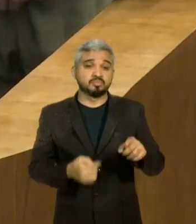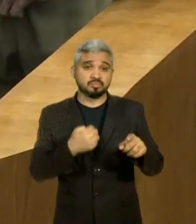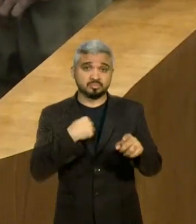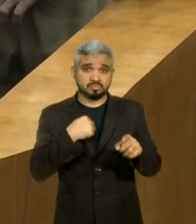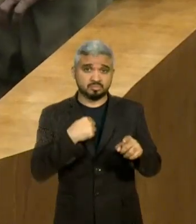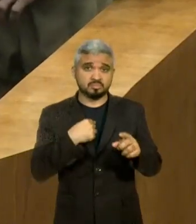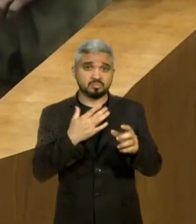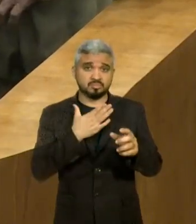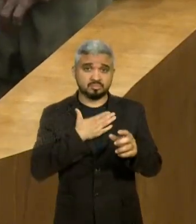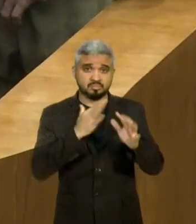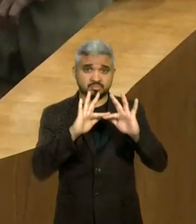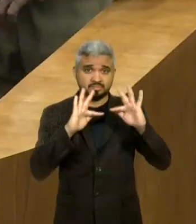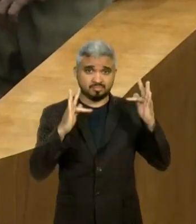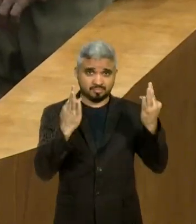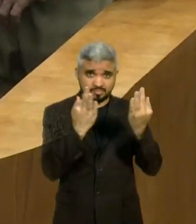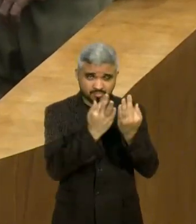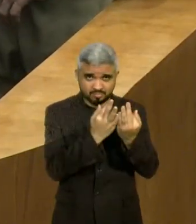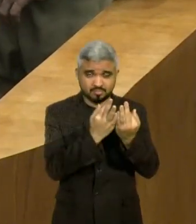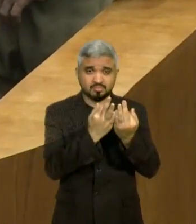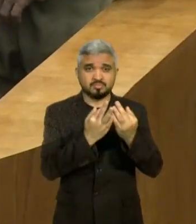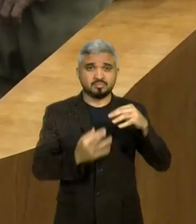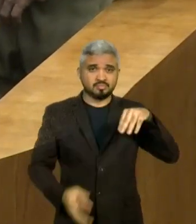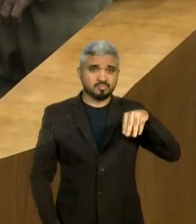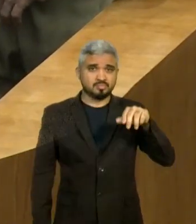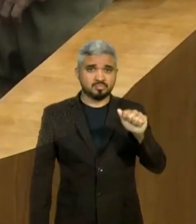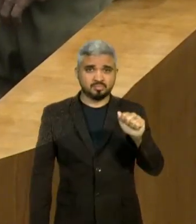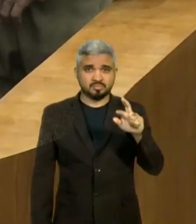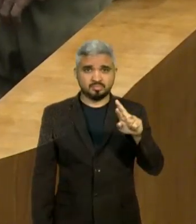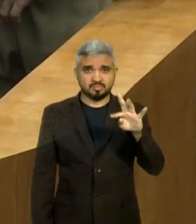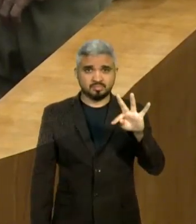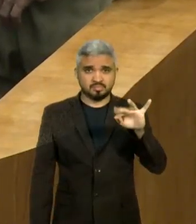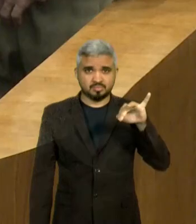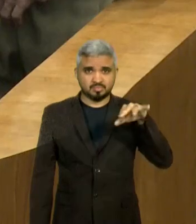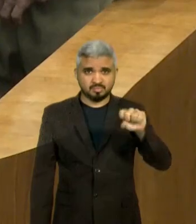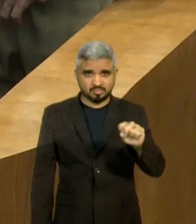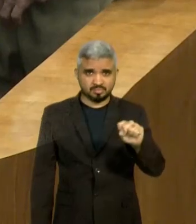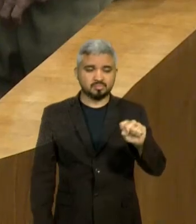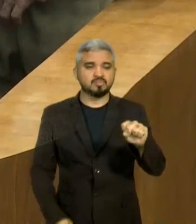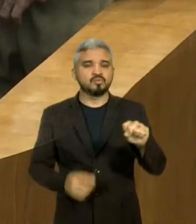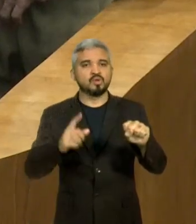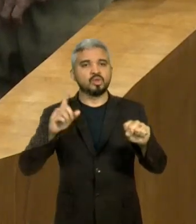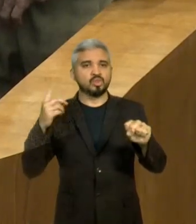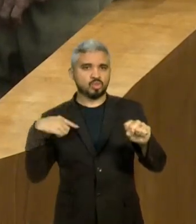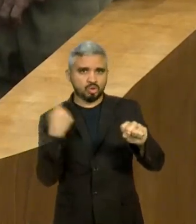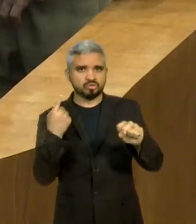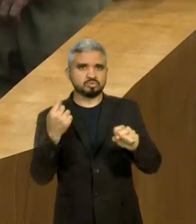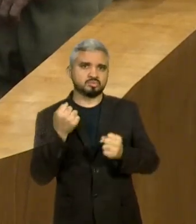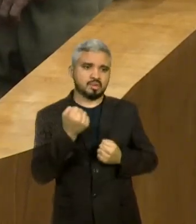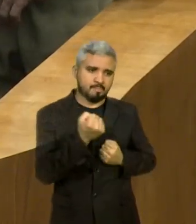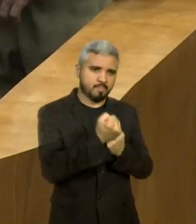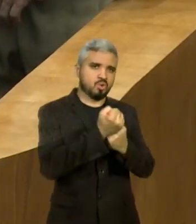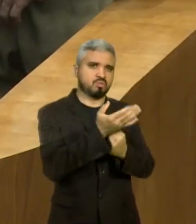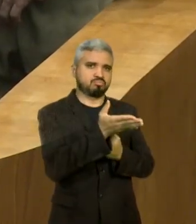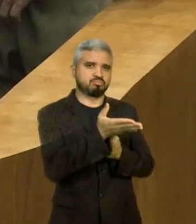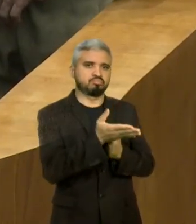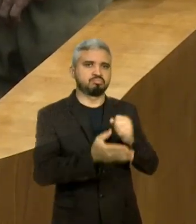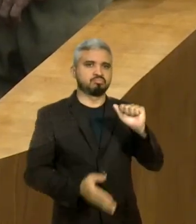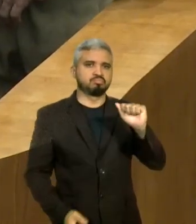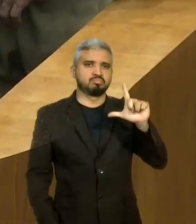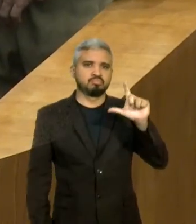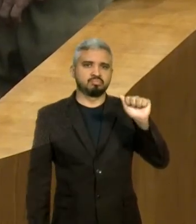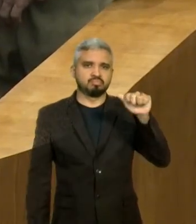família Martins apoiamos o Alanda Marisol. Apoiamos porque